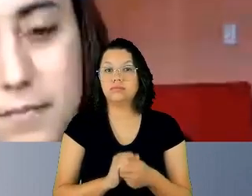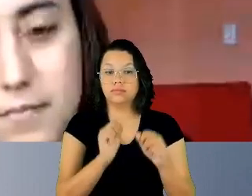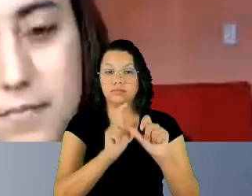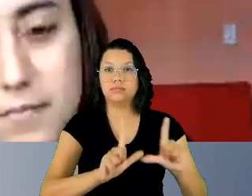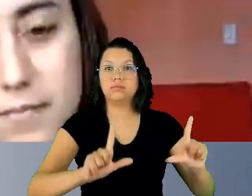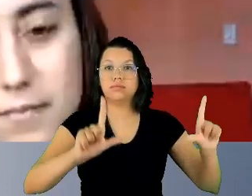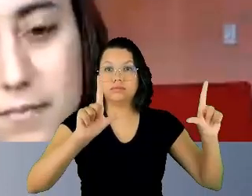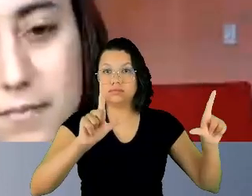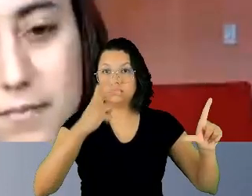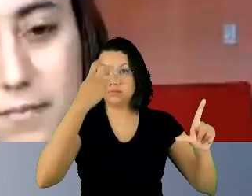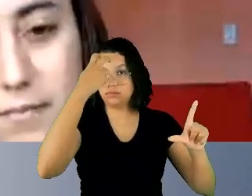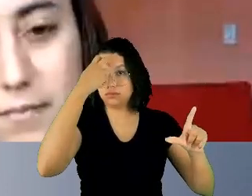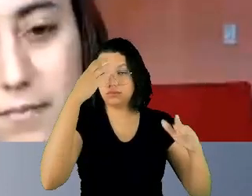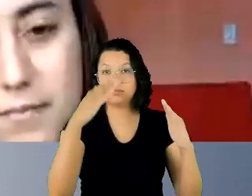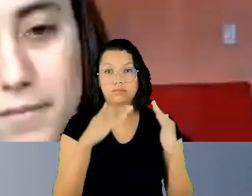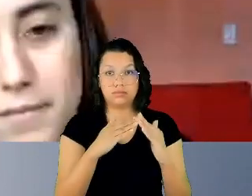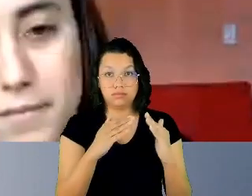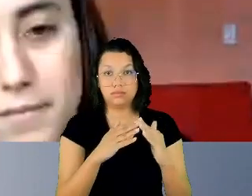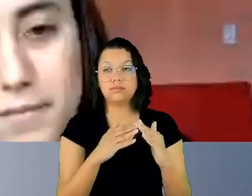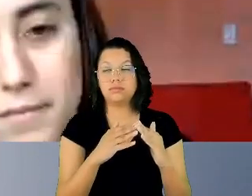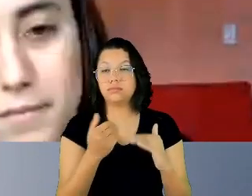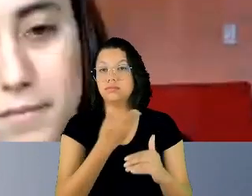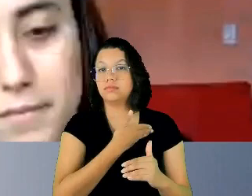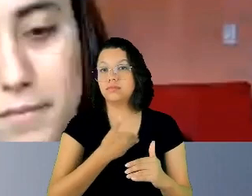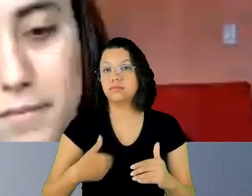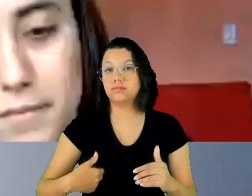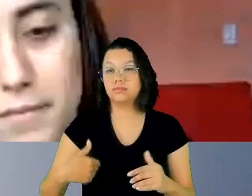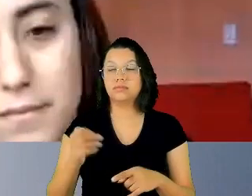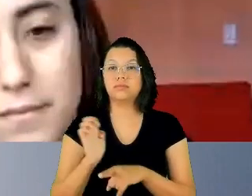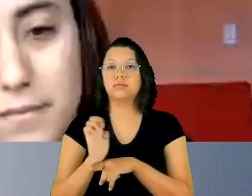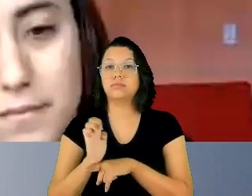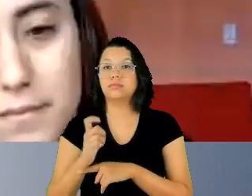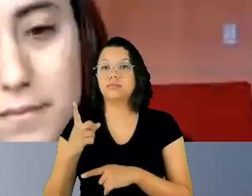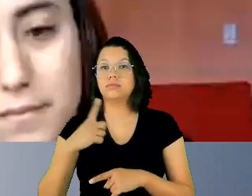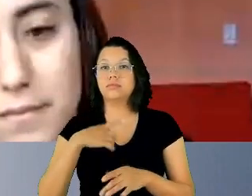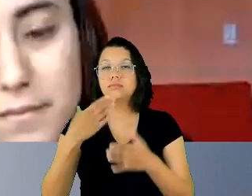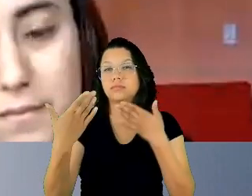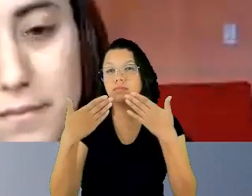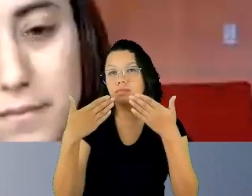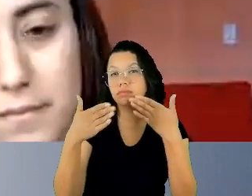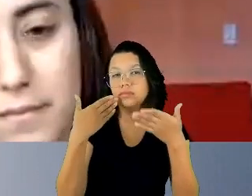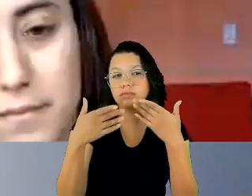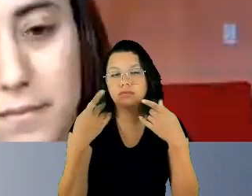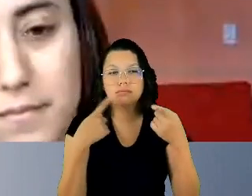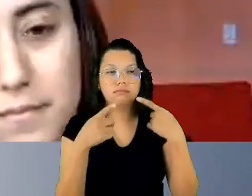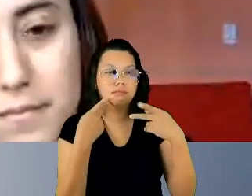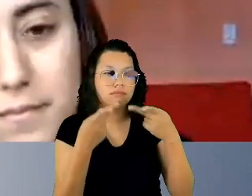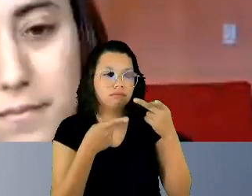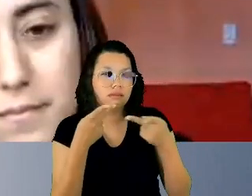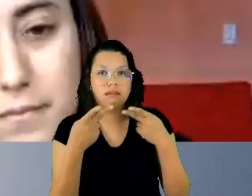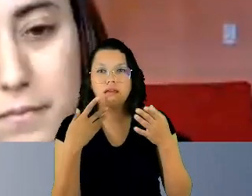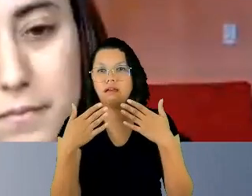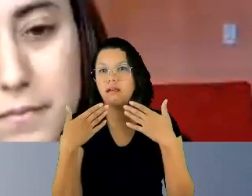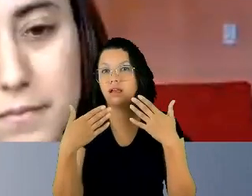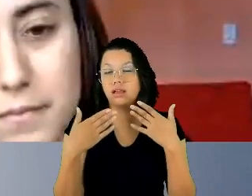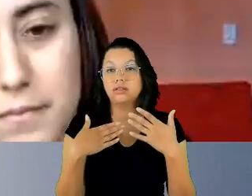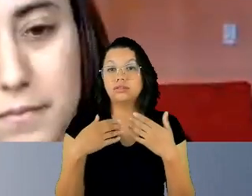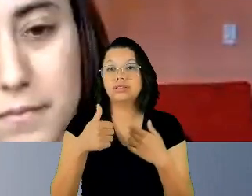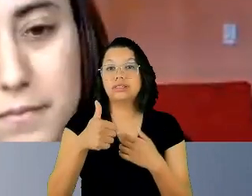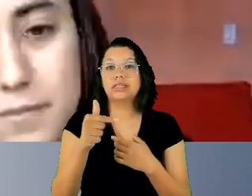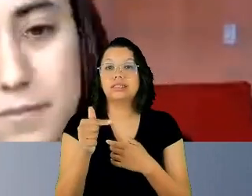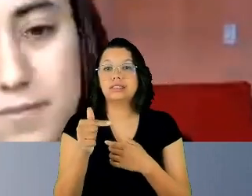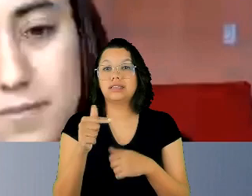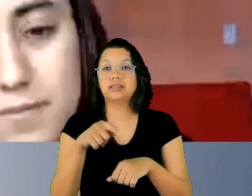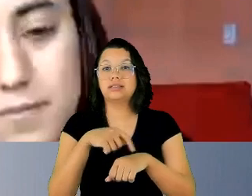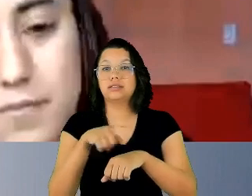Casa, do Governo do Estado, haverá um debate às 16 horas, às 17, perdão, às 17 horas, e